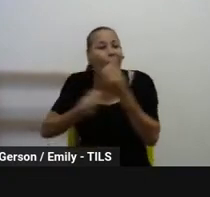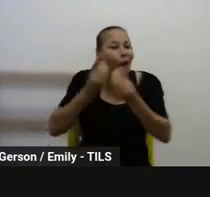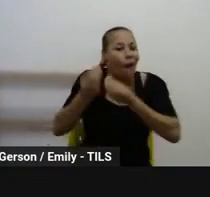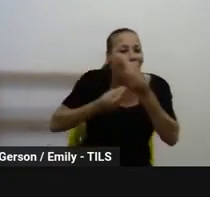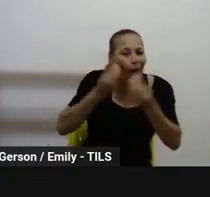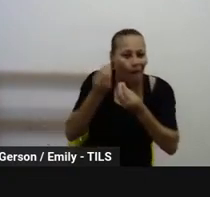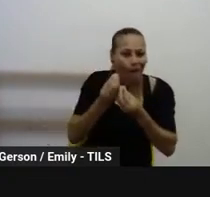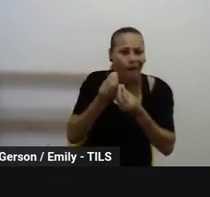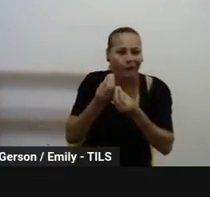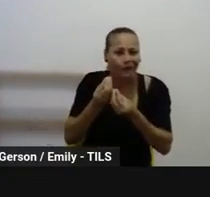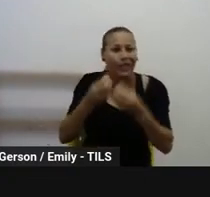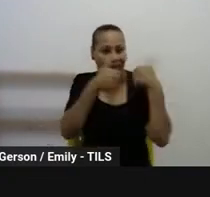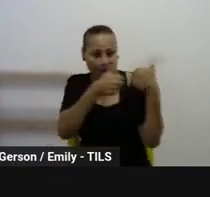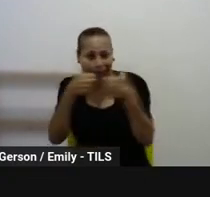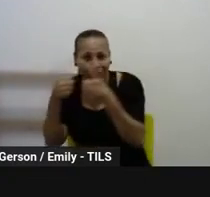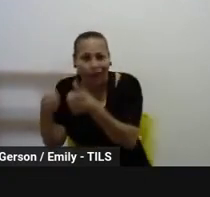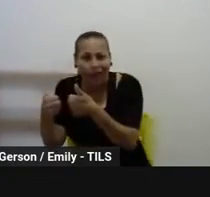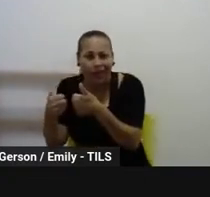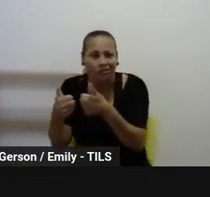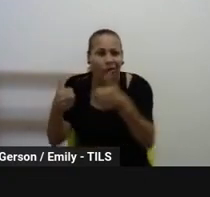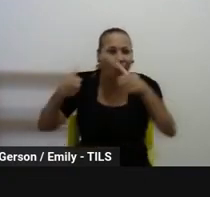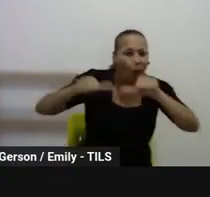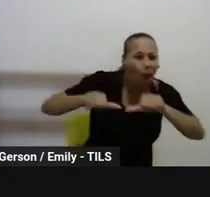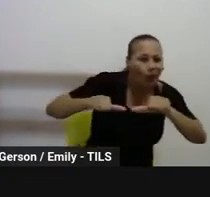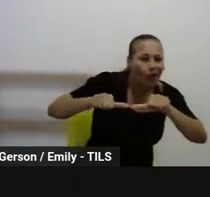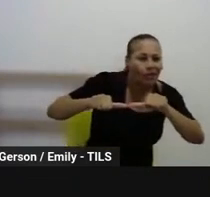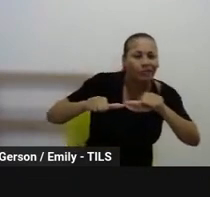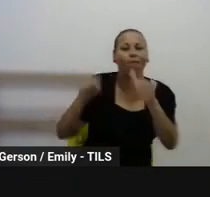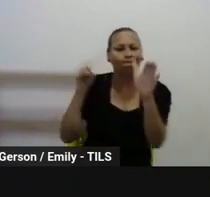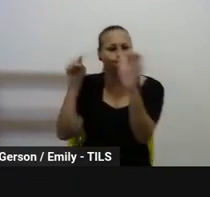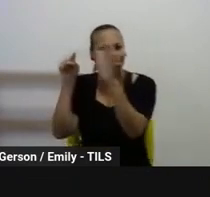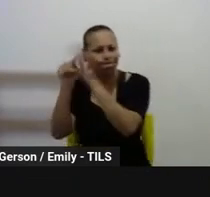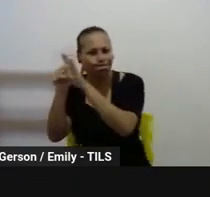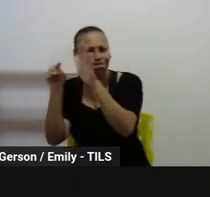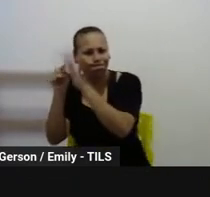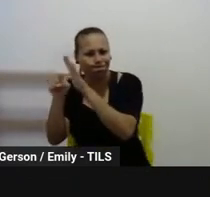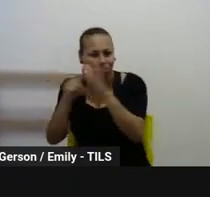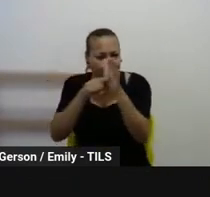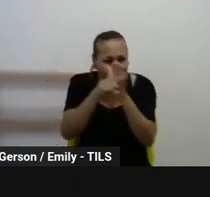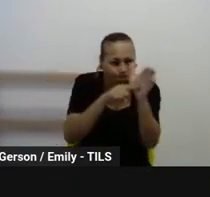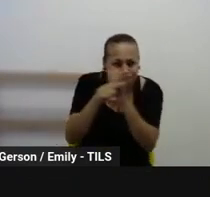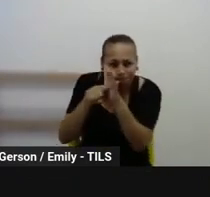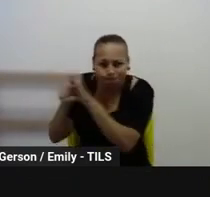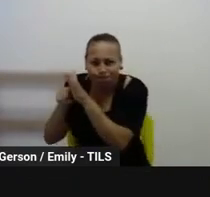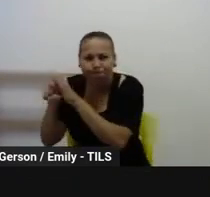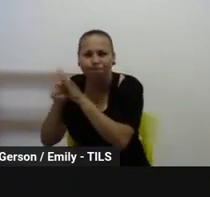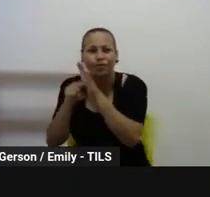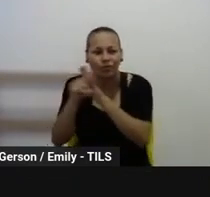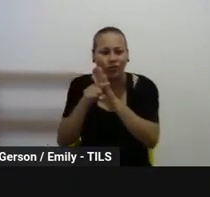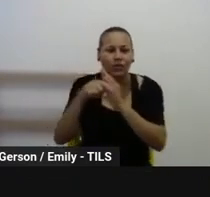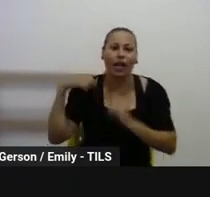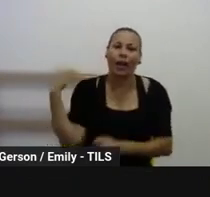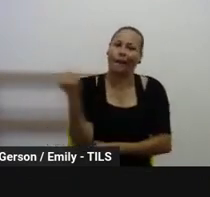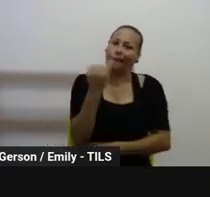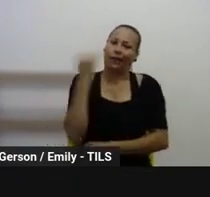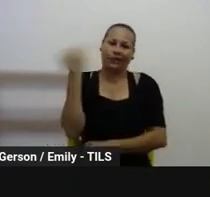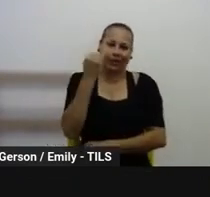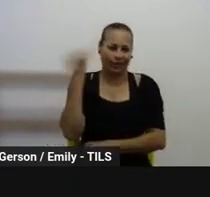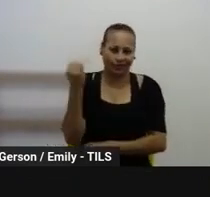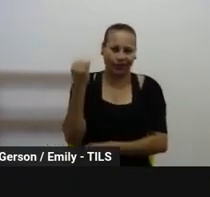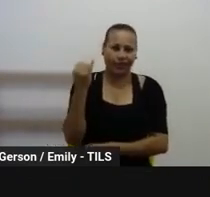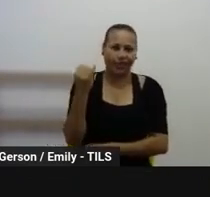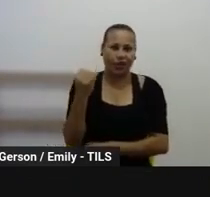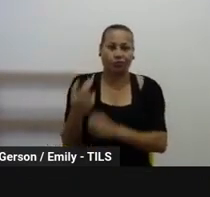tentar entender como foi vivenciado isso e ver de que forma a secretaria pode estar dando um suporte, um apoio nesse